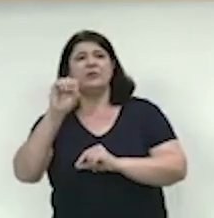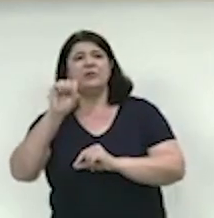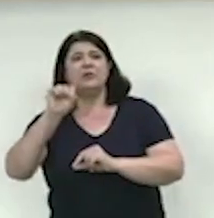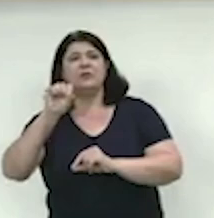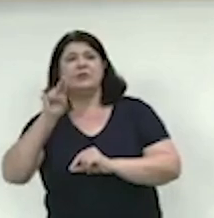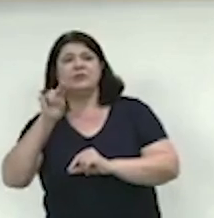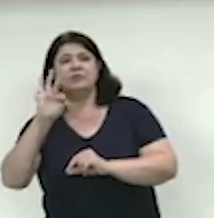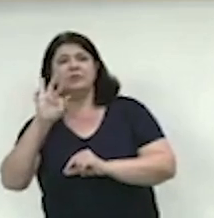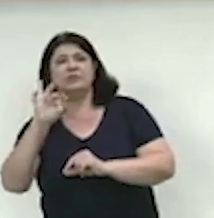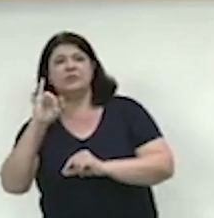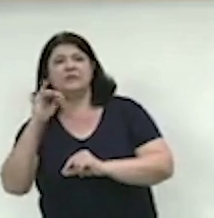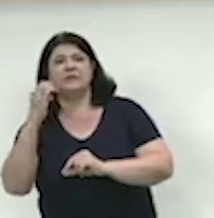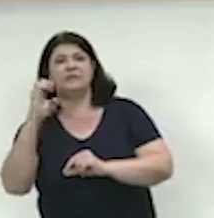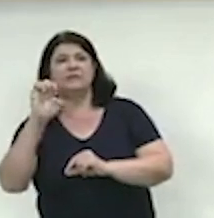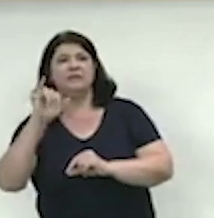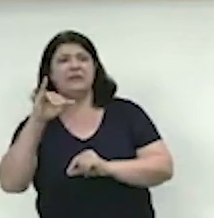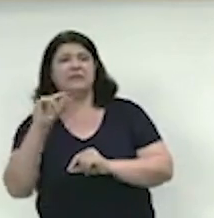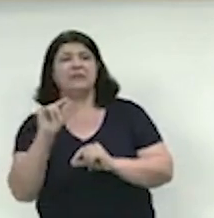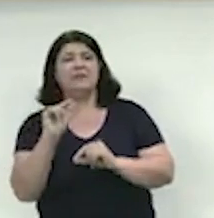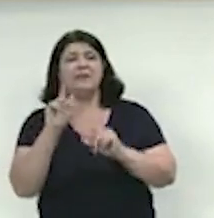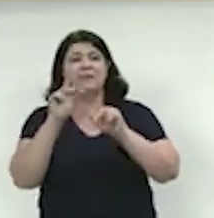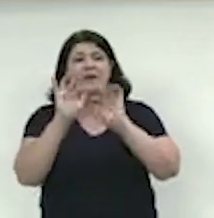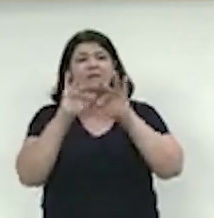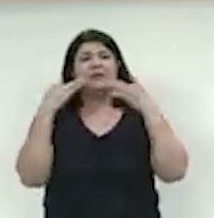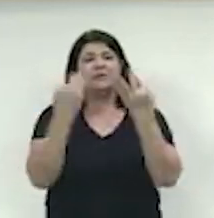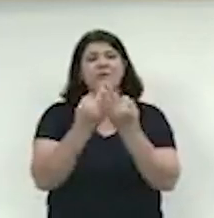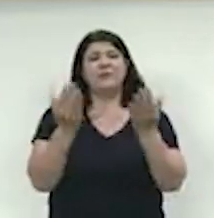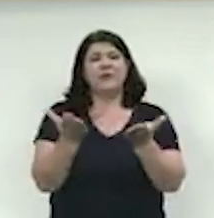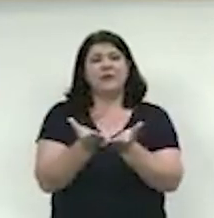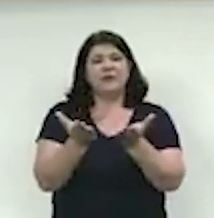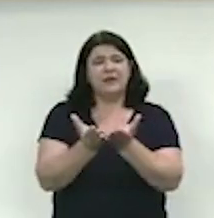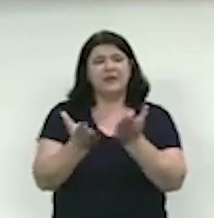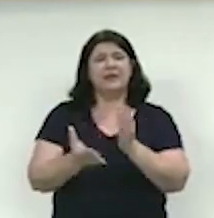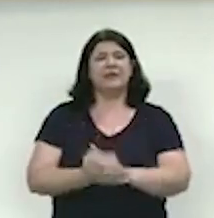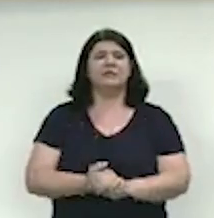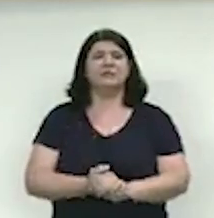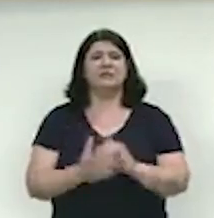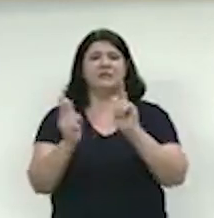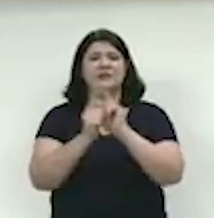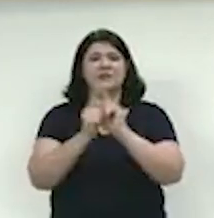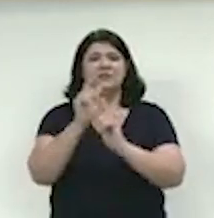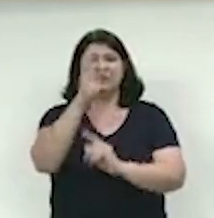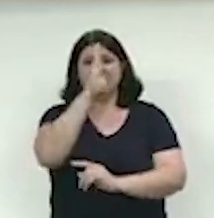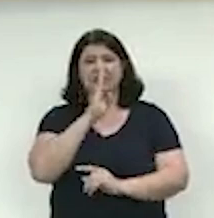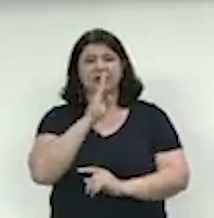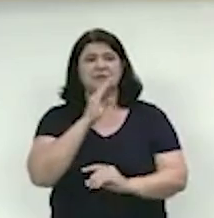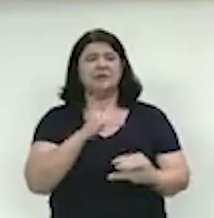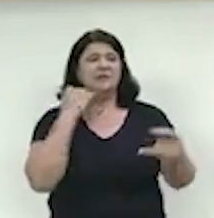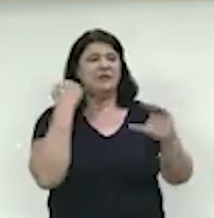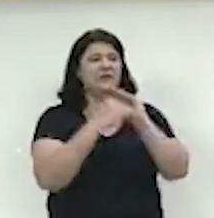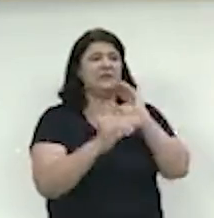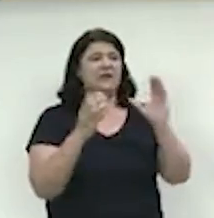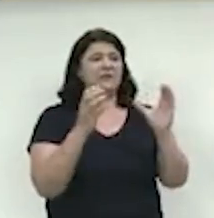de serviços funerários para famílias carentes. Será encaminhada às comissões.